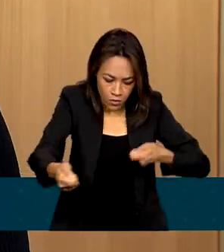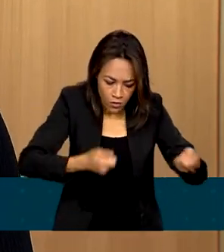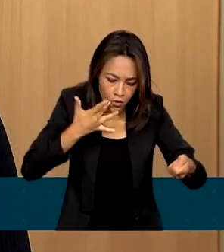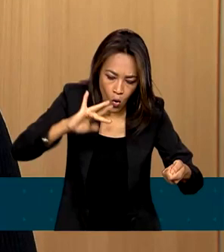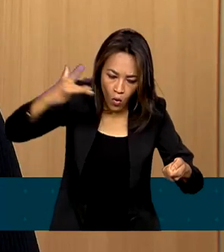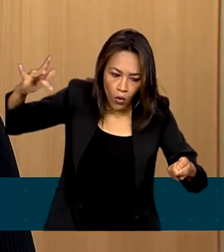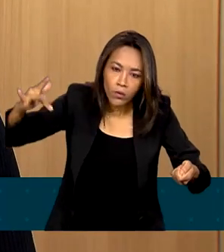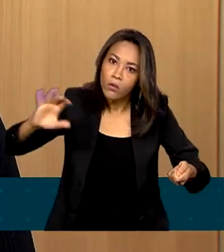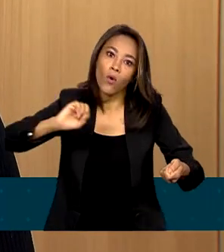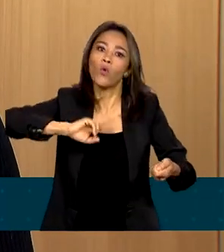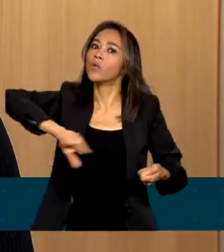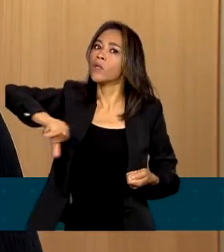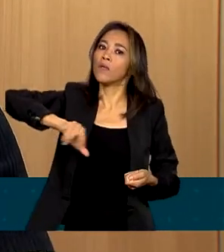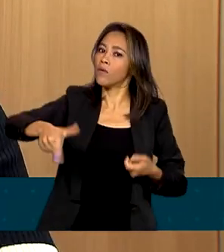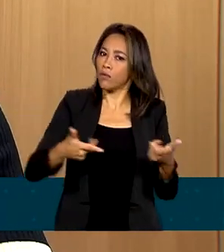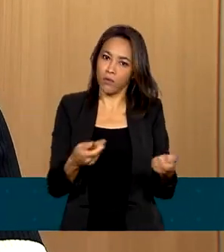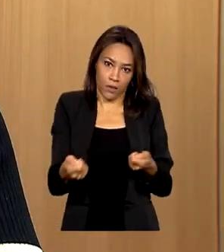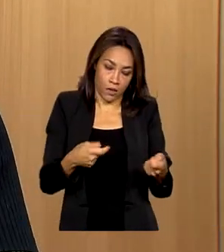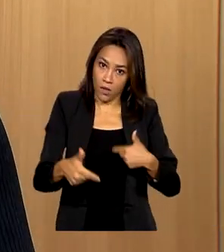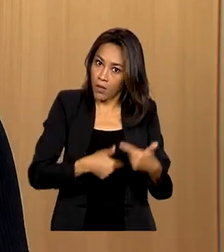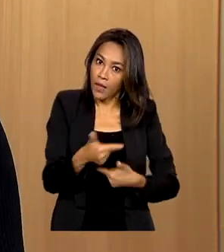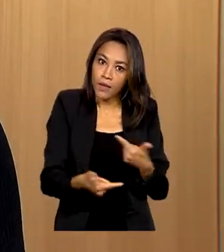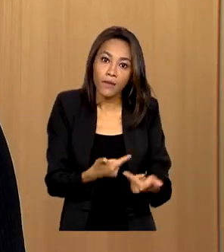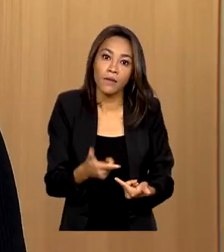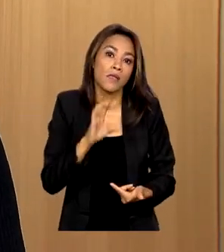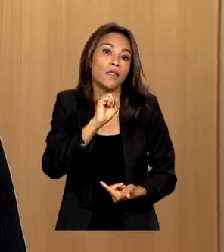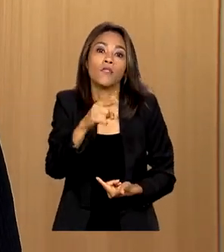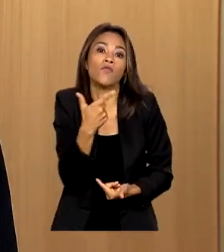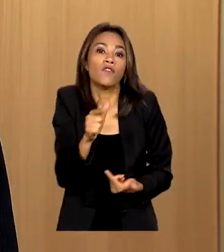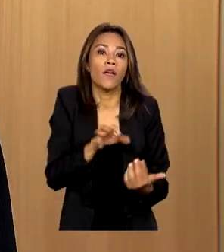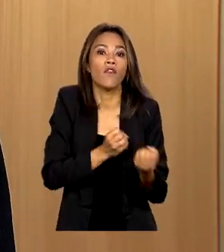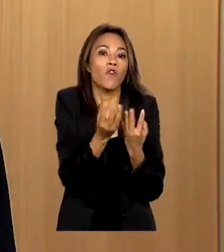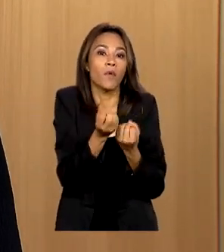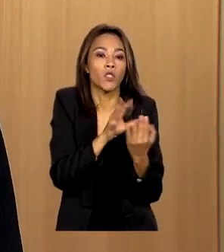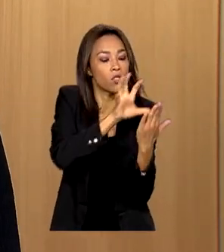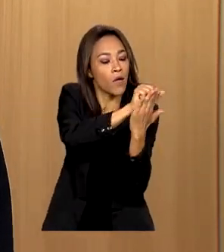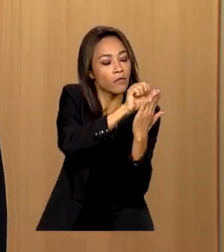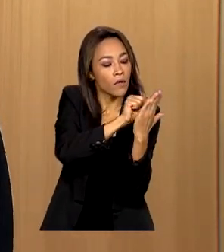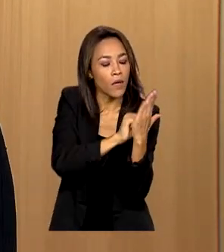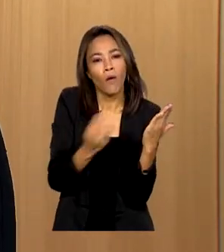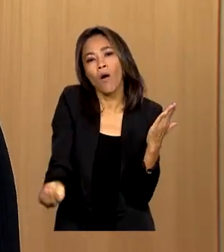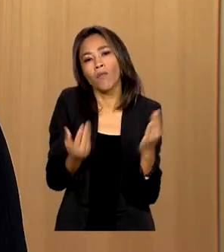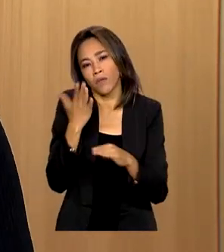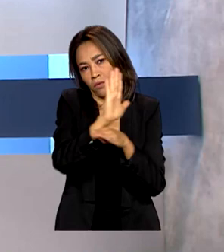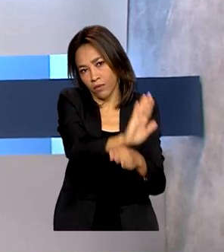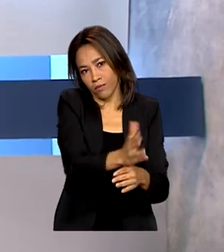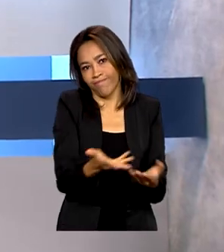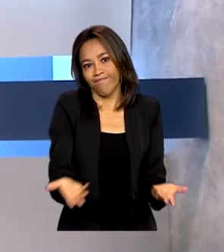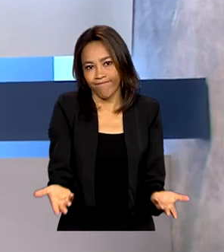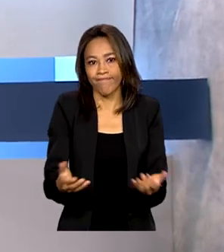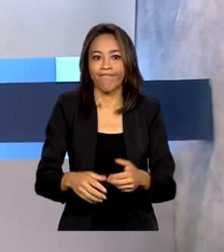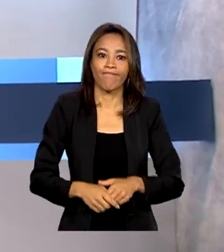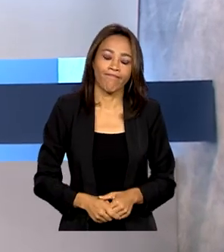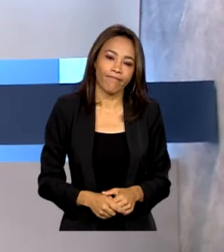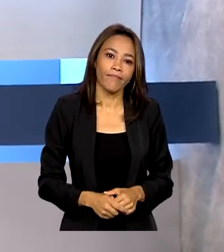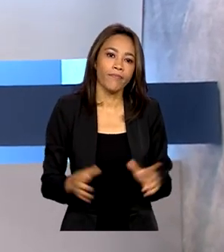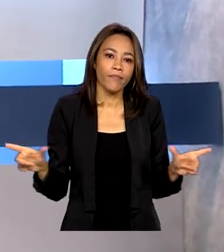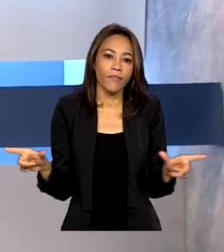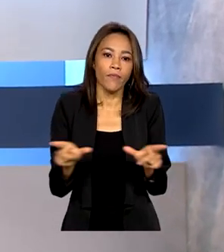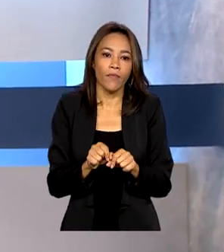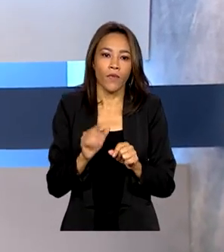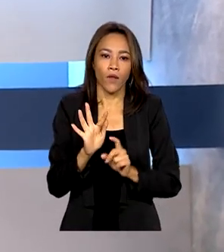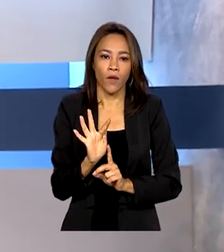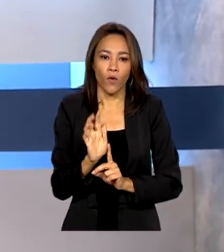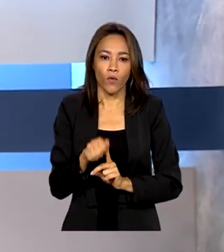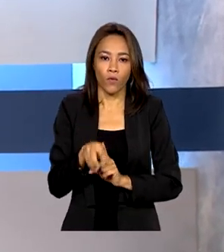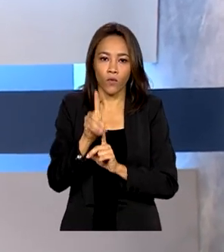trabalhando, e se nós não tivermos um banco de dados, nós não temos como ajudá-los. O Fundo Amazônia